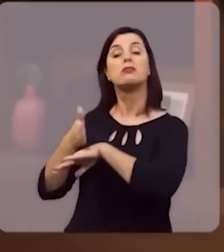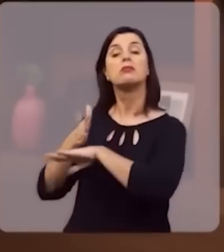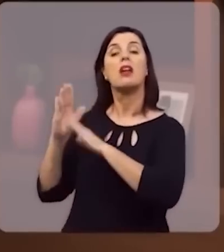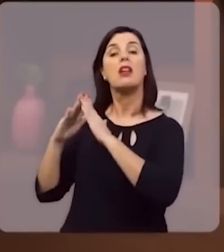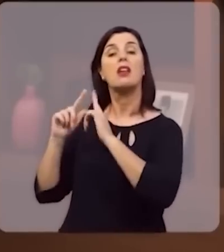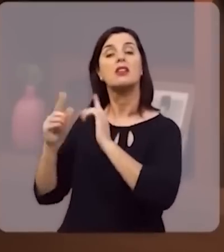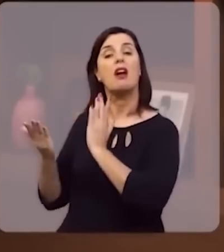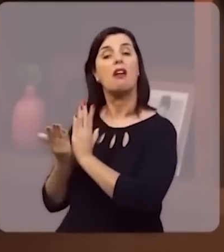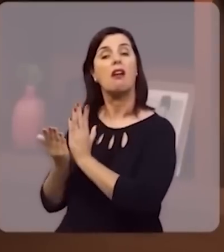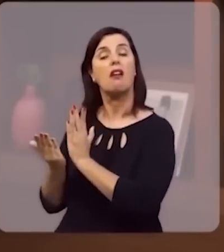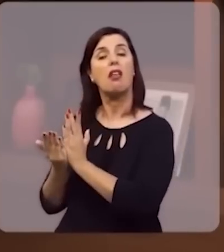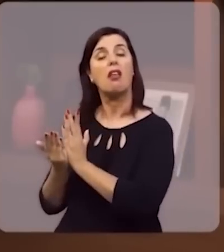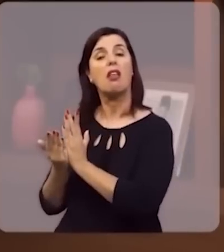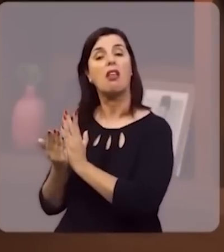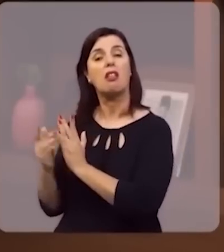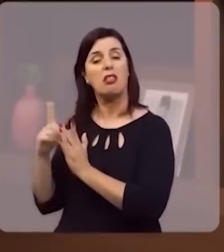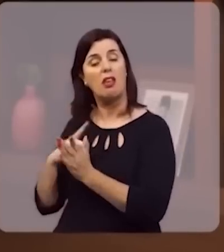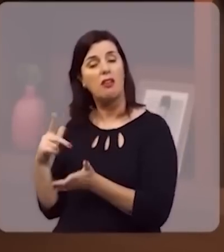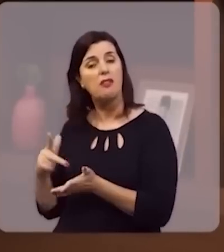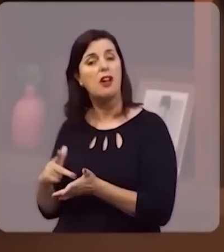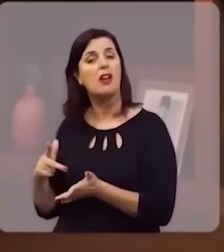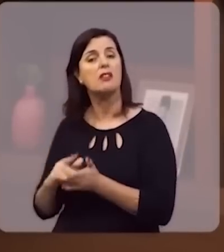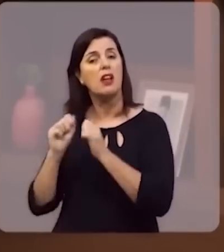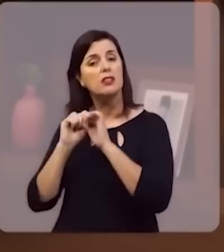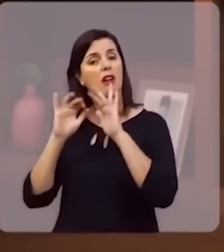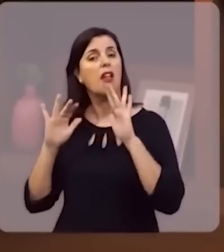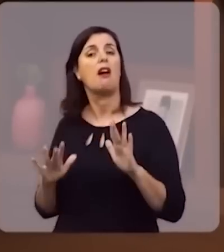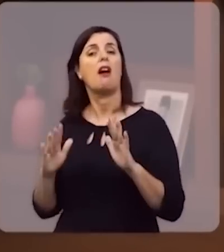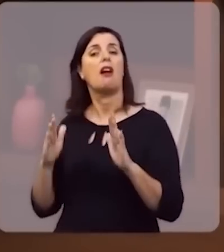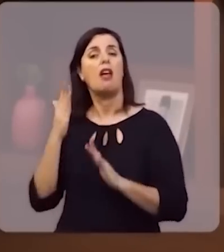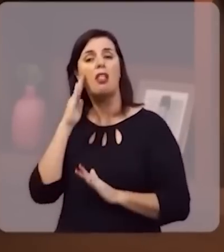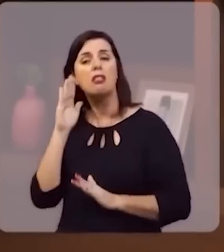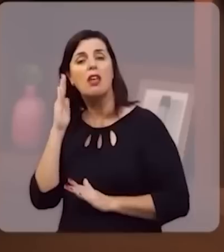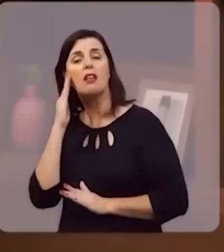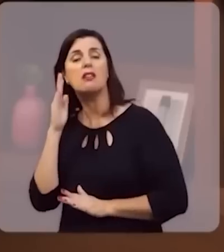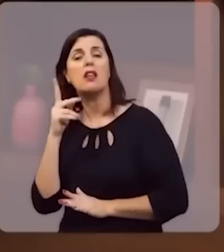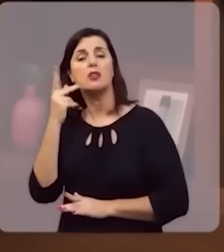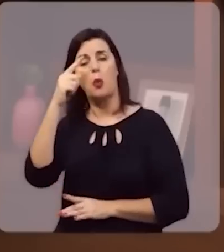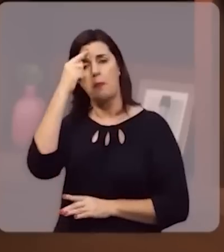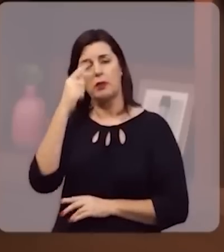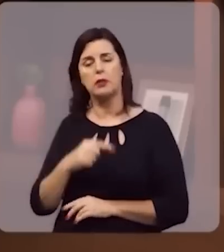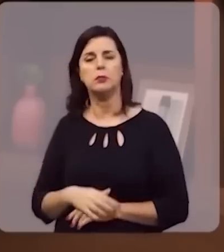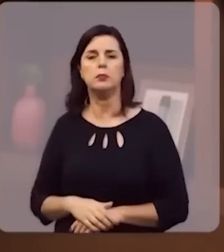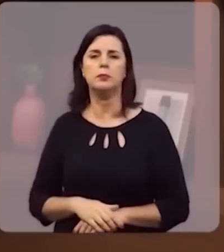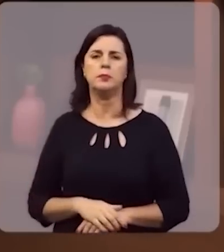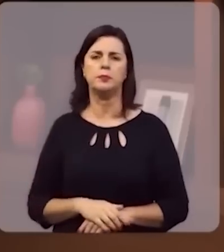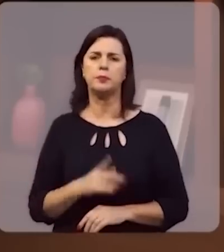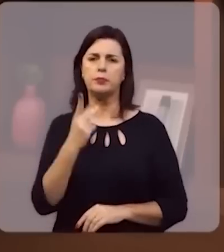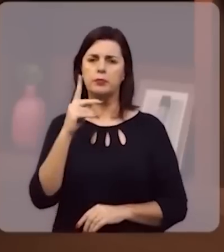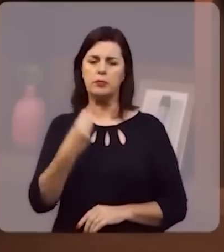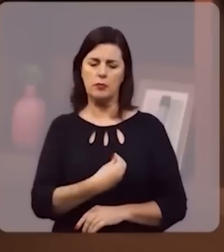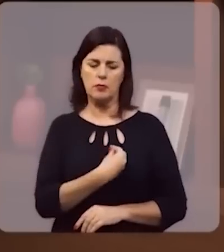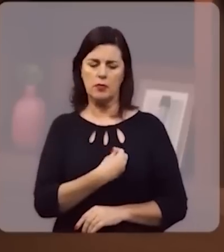uma igreja cristã e ter verdades claras e nítidas e sólidas em sua mente, no seu